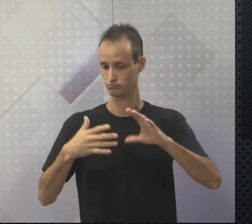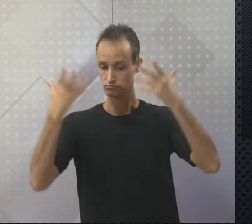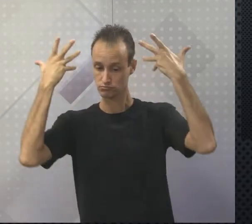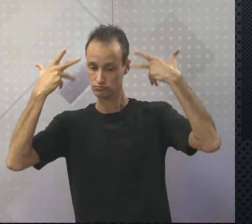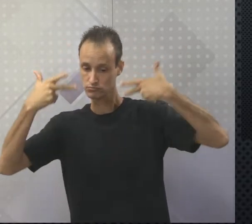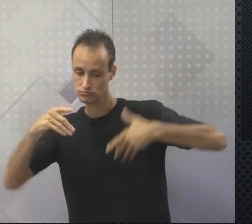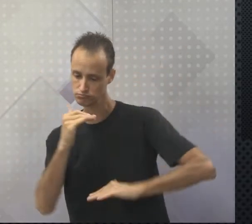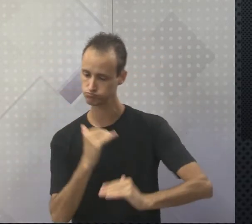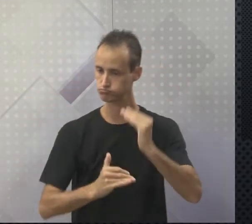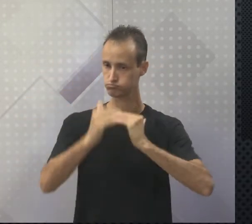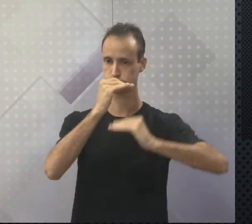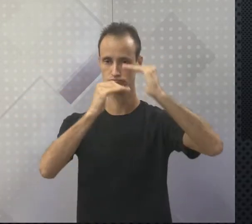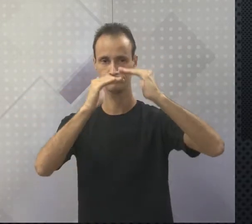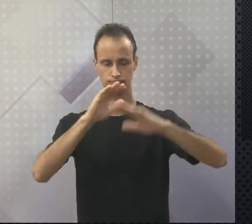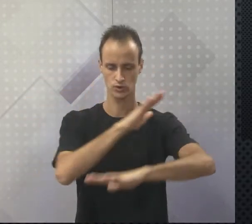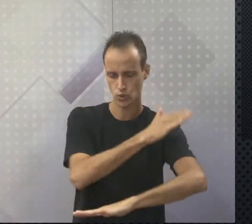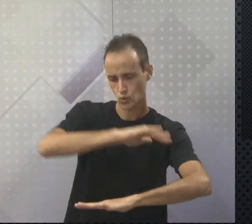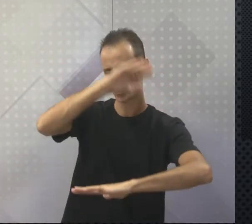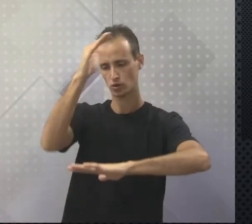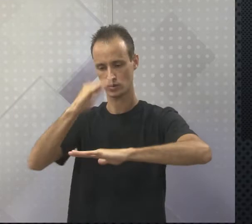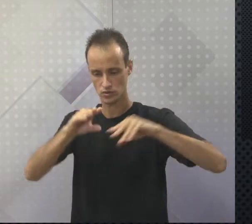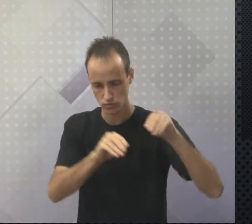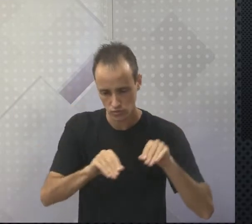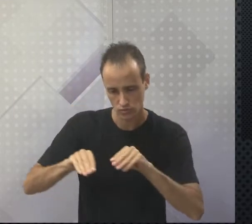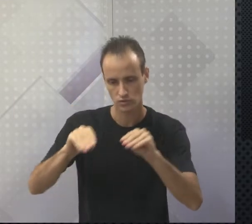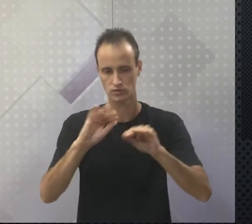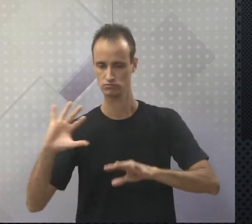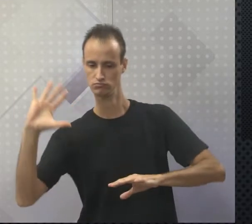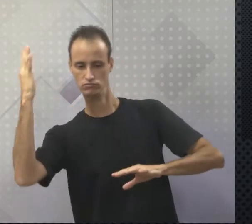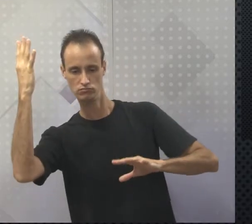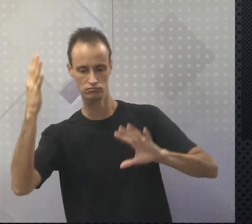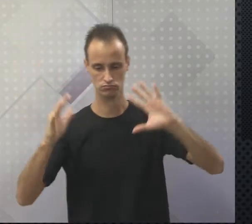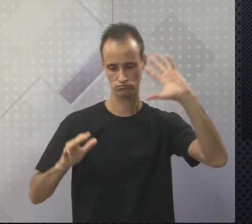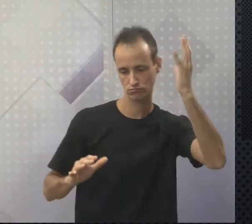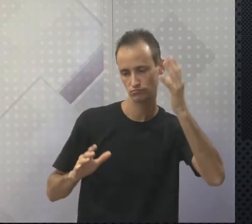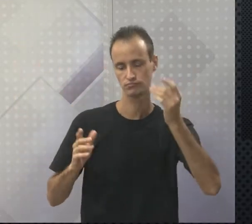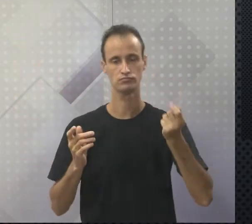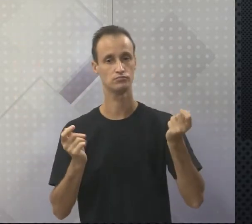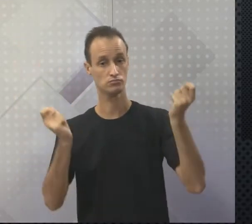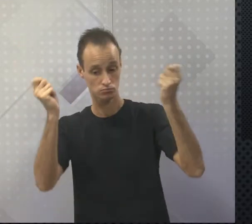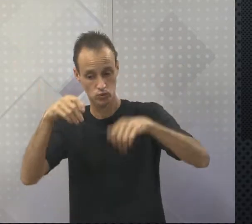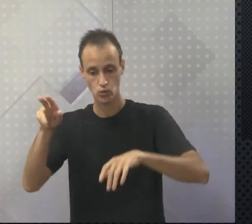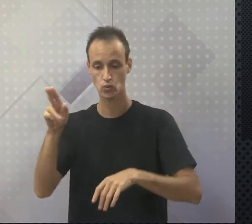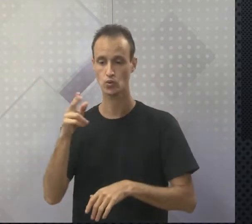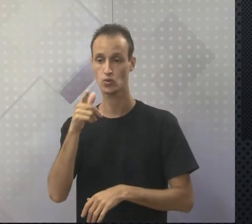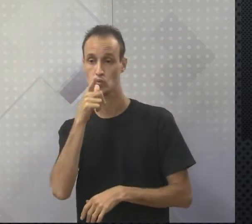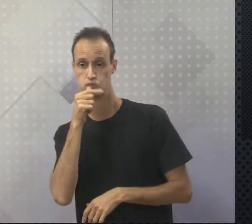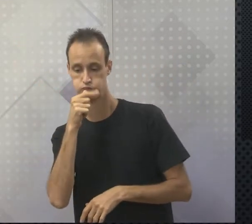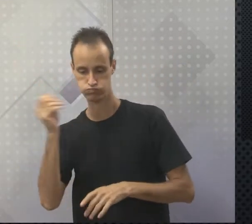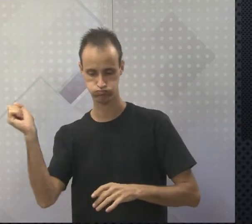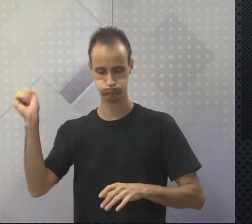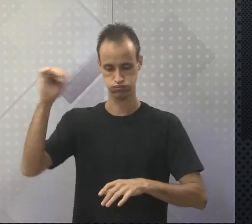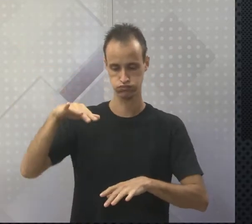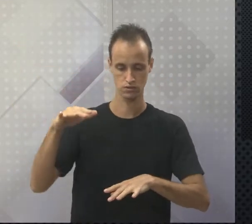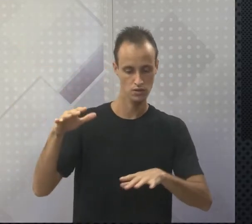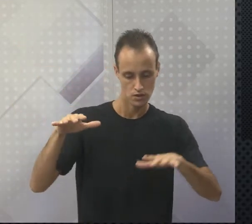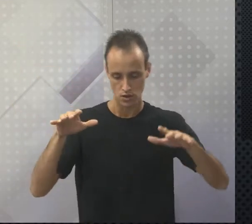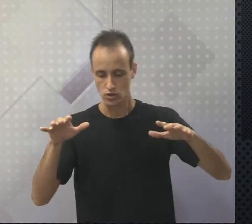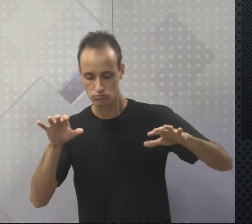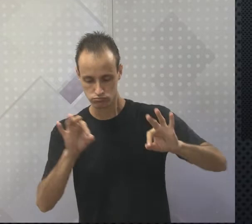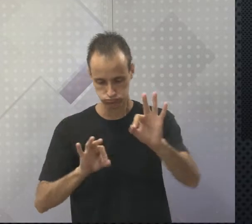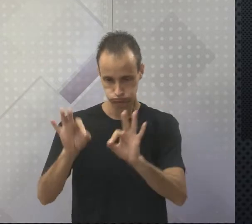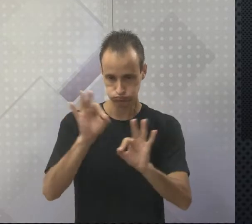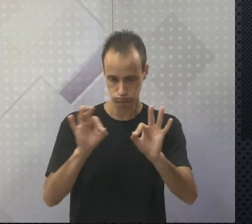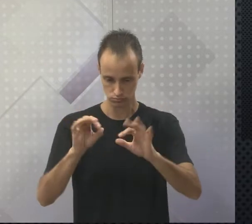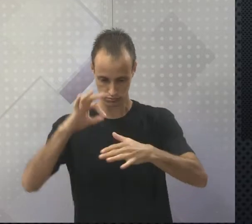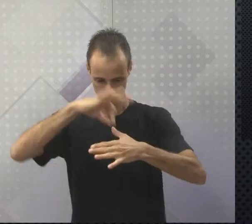desenvolvimento. O relevo, o solo, o clima e a disponibilidade de água são condicionantes para o